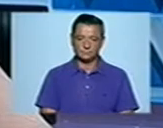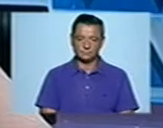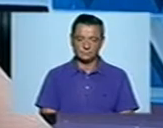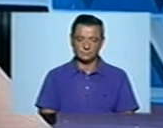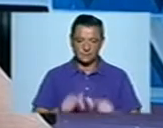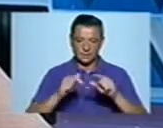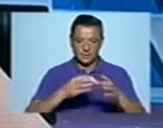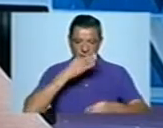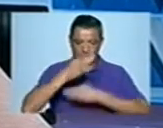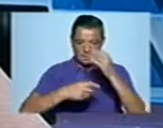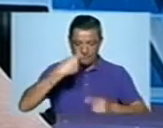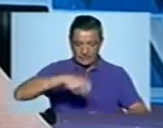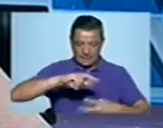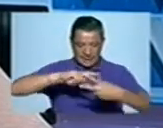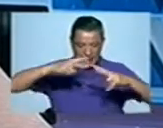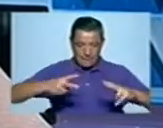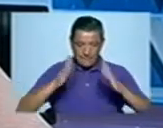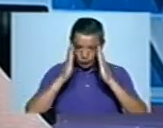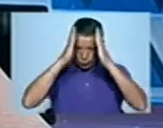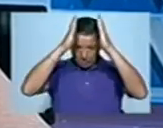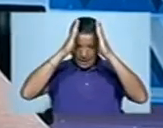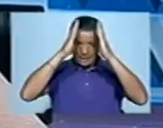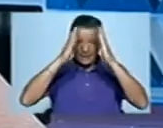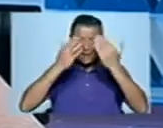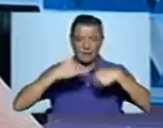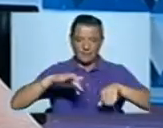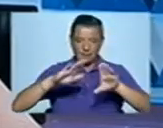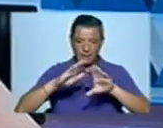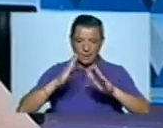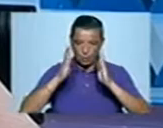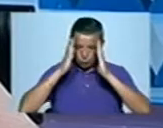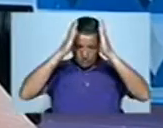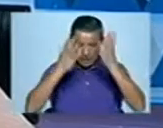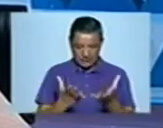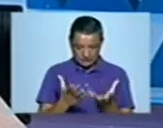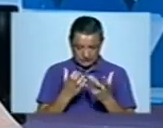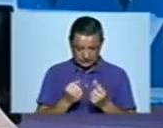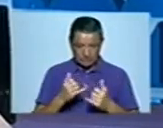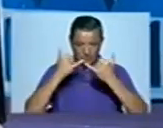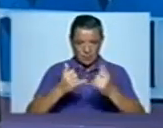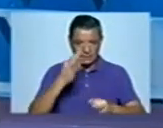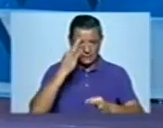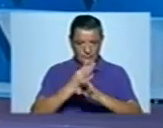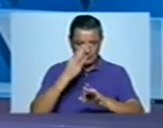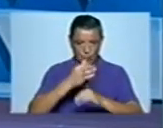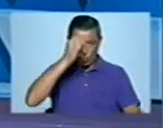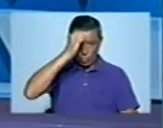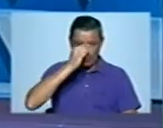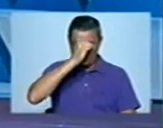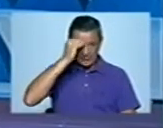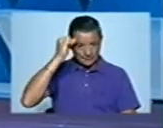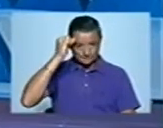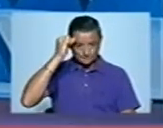Estou a conversar com a presidência da Câmara de Tomar, justamente porque Tomar acolhe a próxima gala que é no domingo.